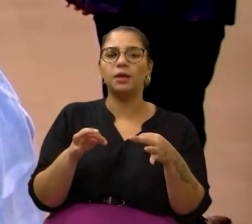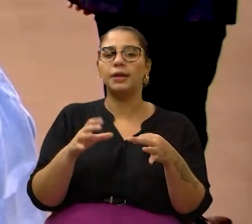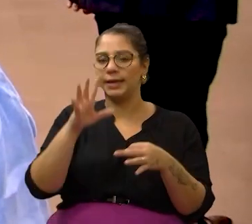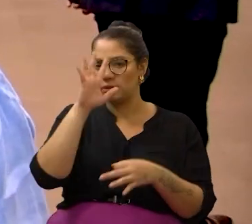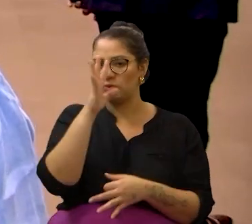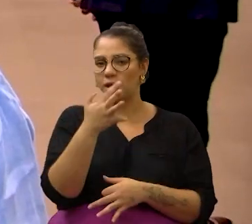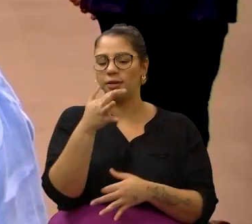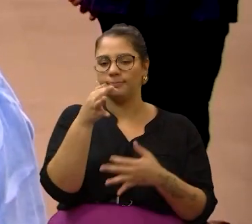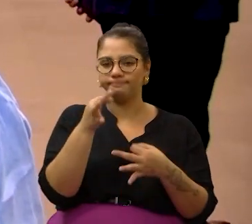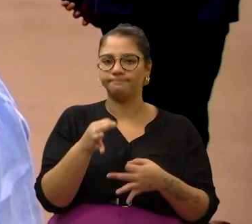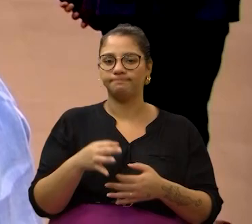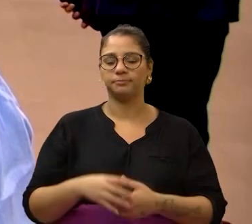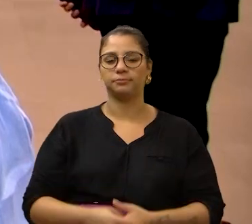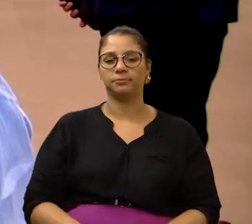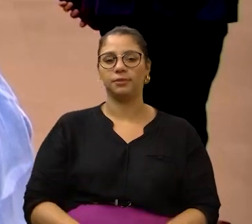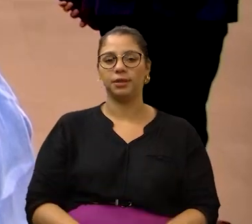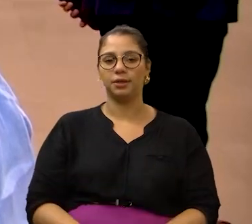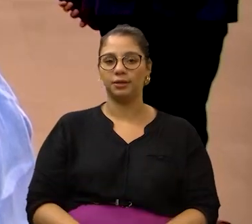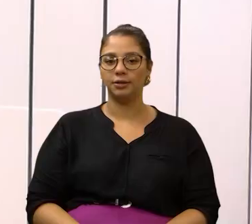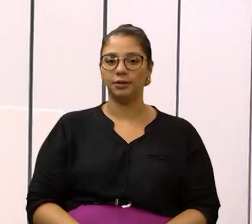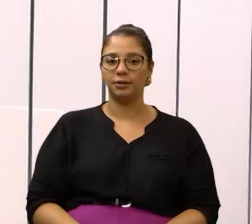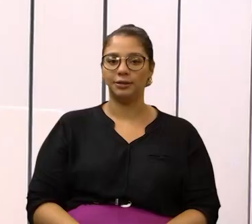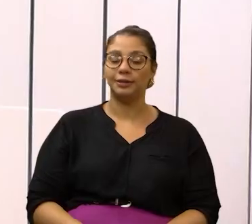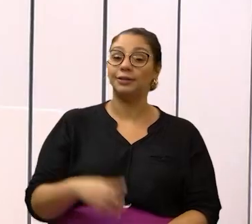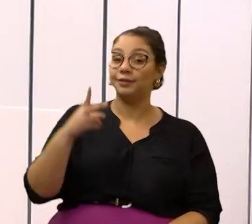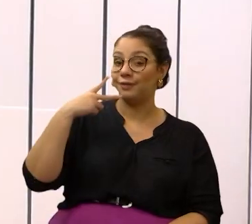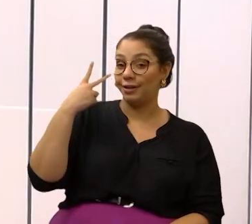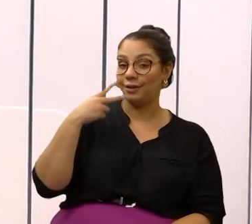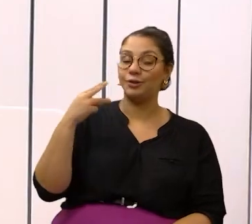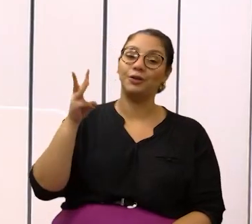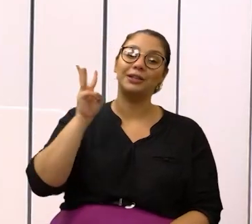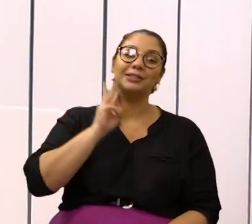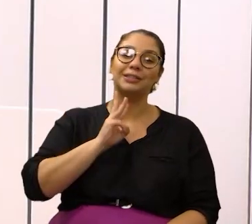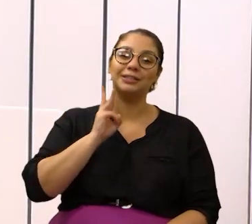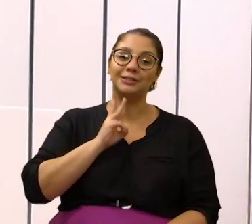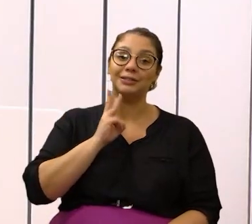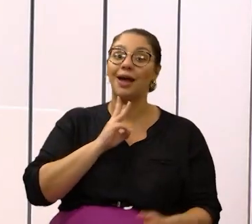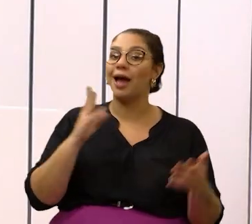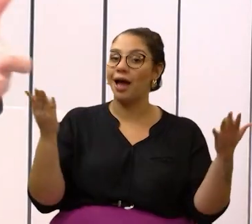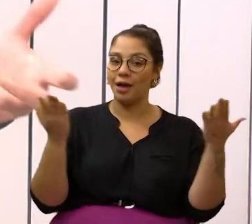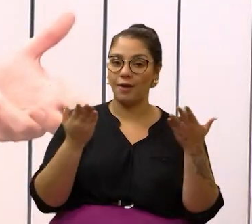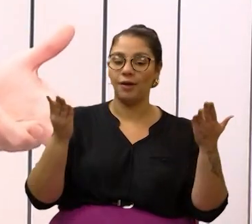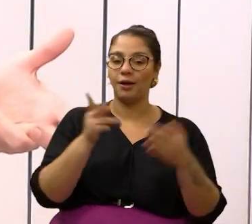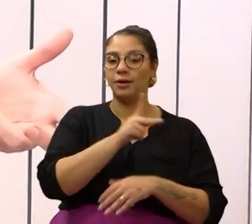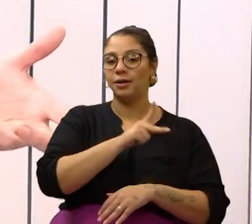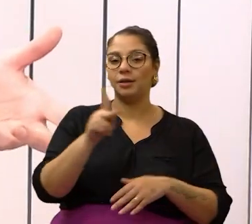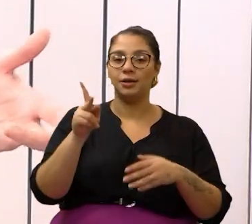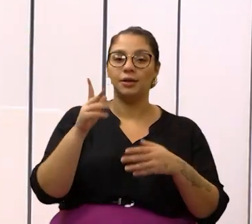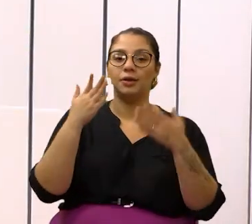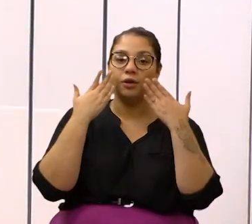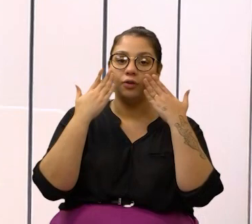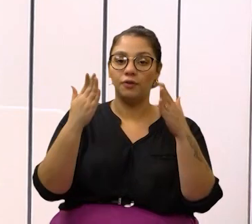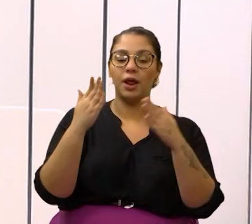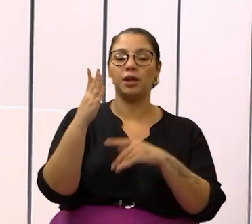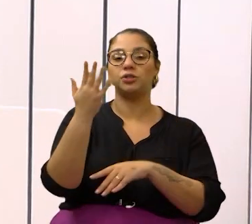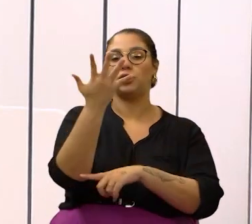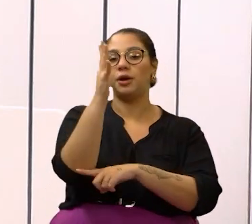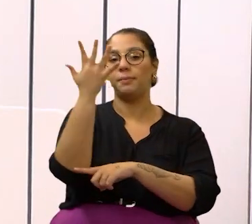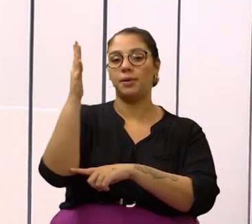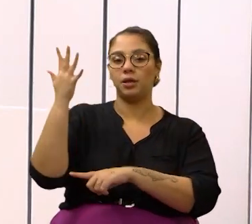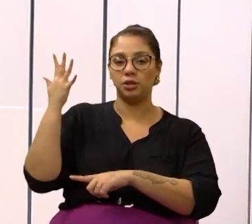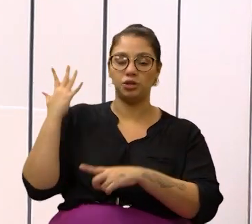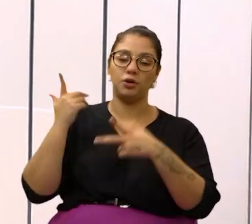um bom resultado. O vereador Cecílio Santos, atual presidente da Frente